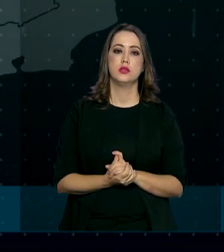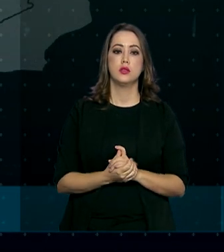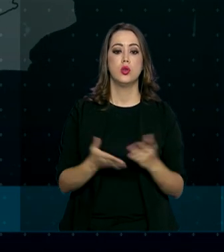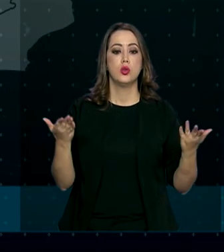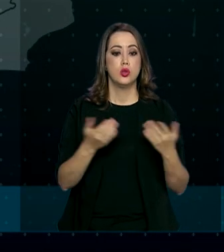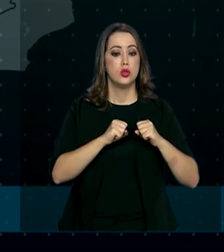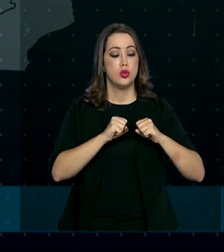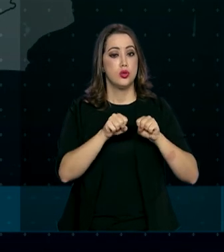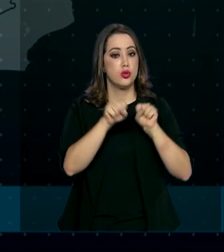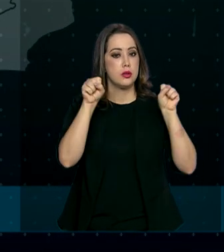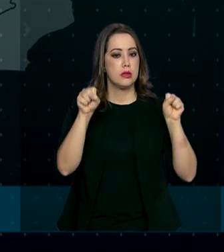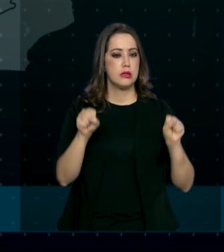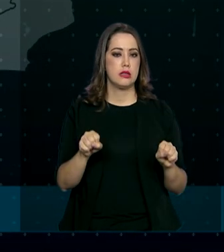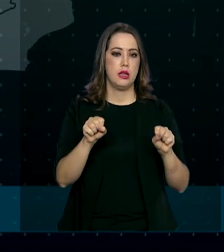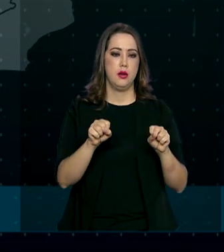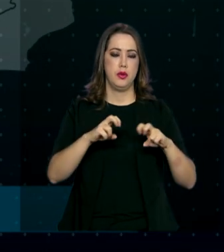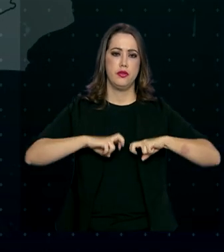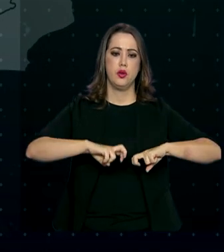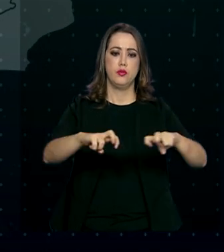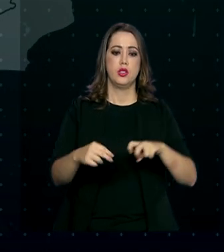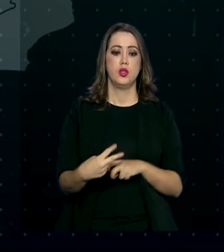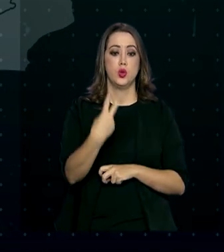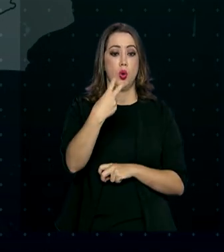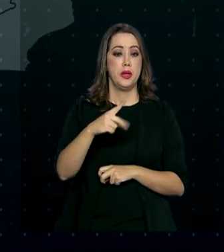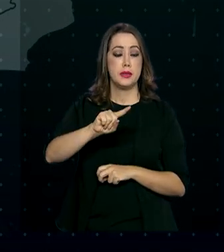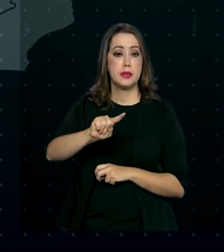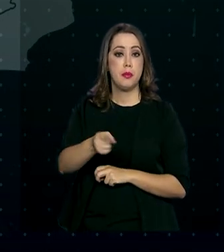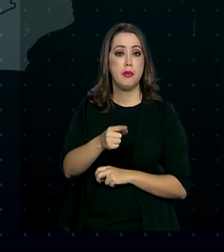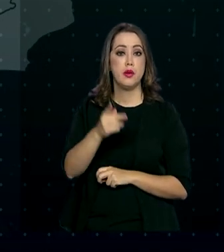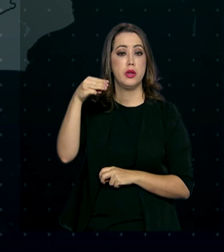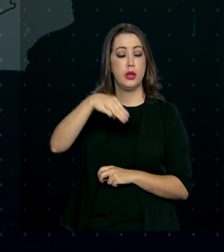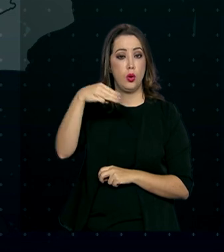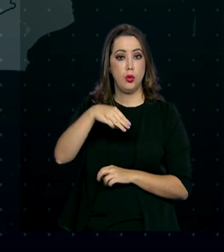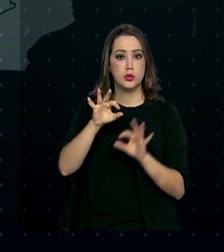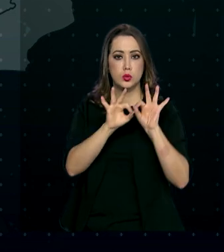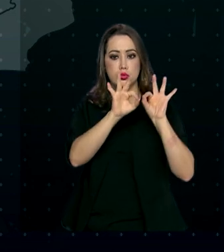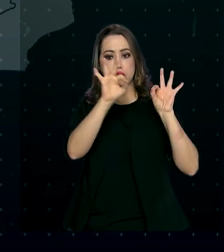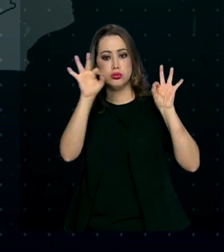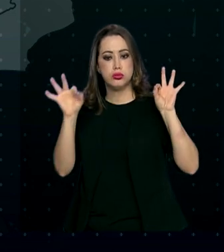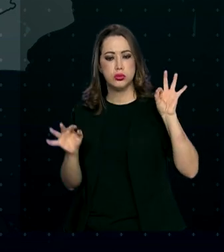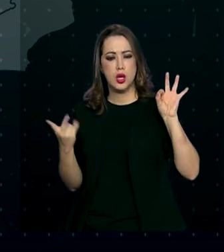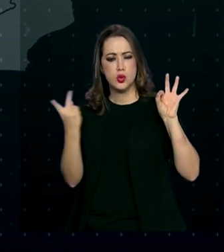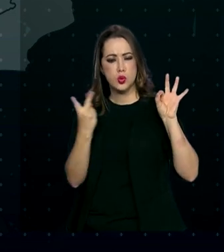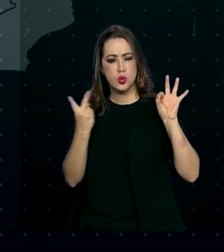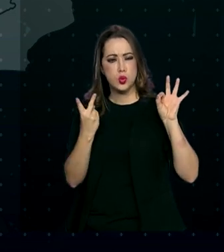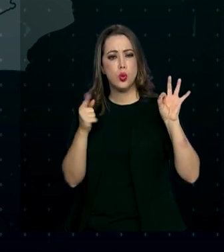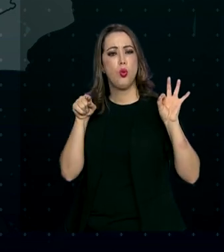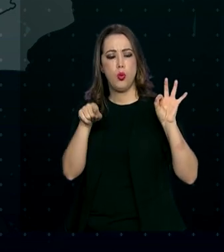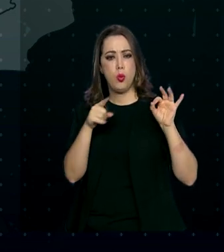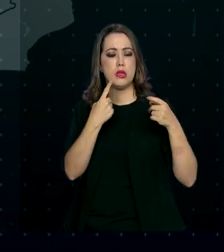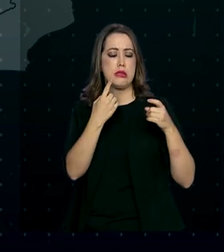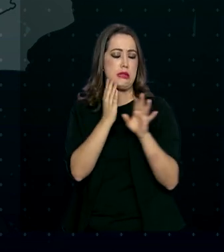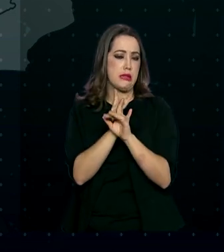ferroviário tem cerca de 2 mil quilômetros de extensão entre Santa Fé do Sul, em São Paulo, na divisa com o Mato